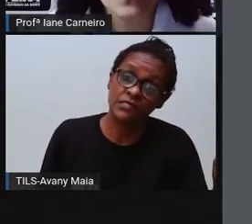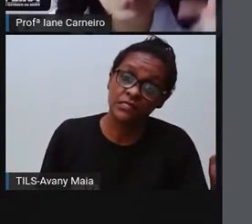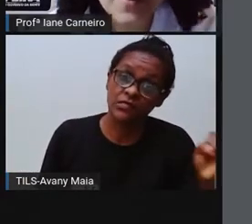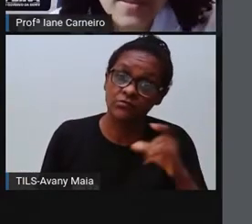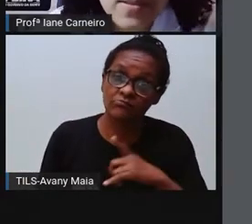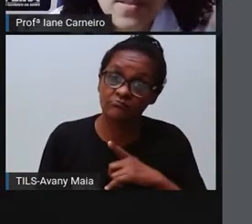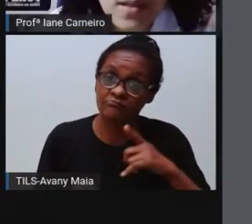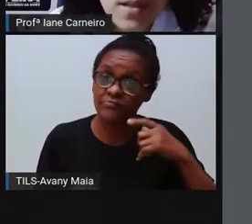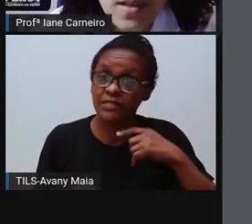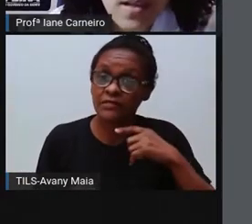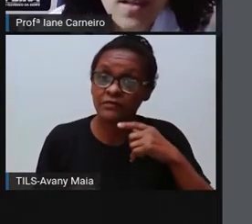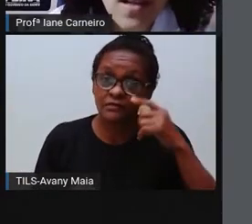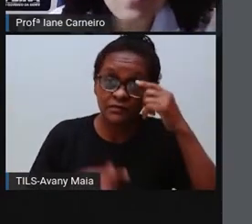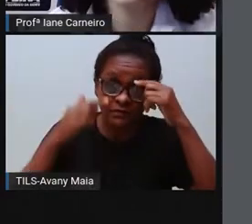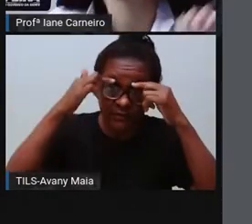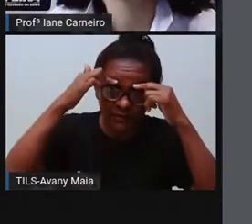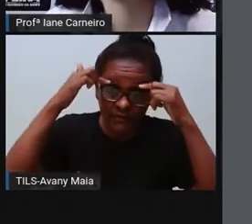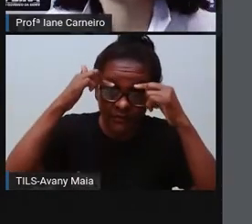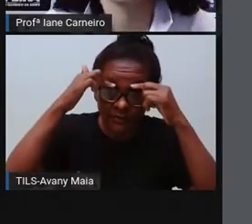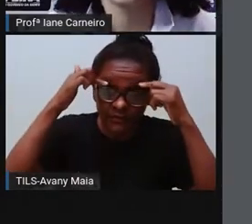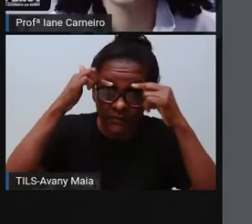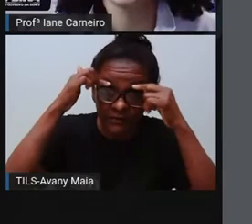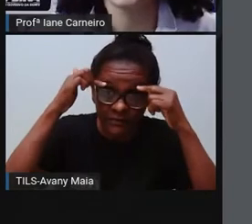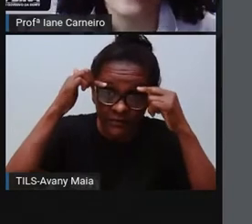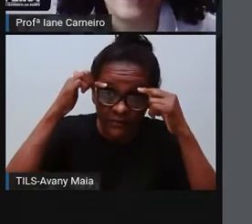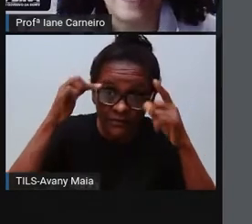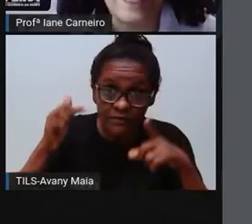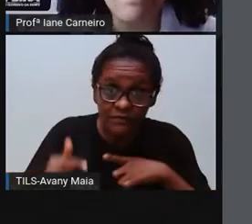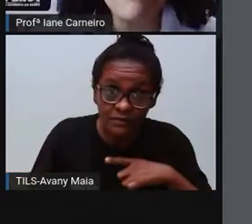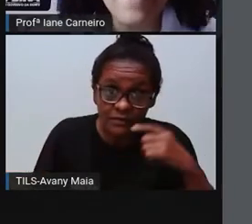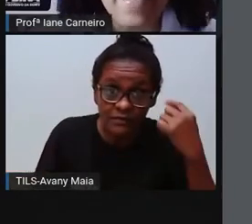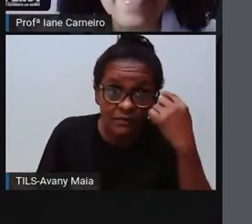sobrancelhas tem olhos